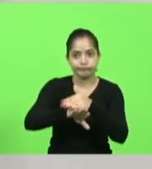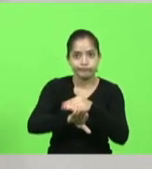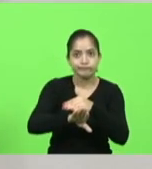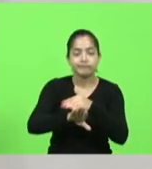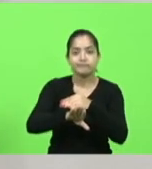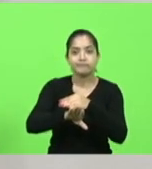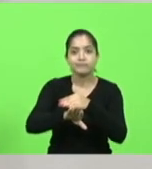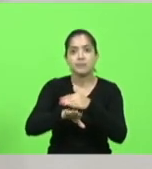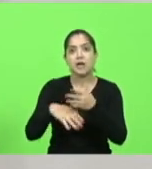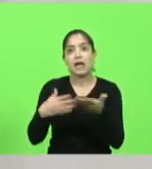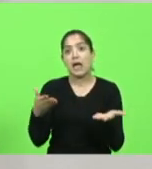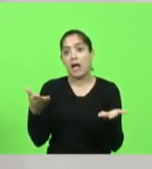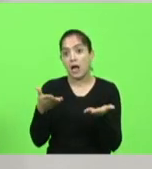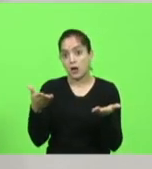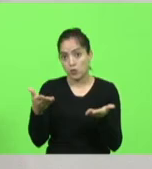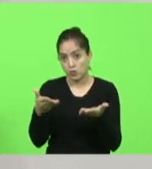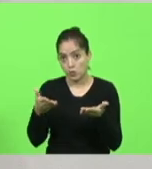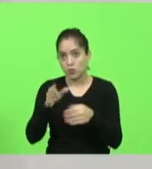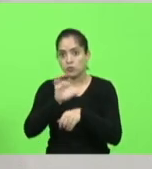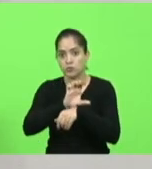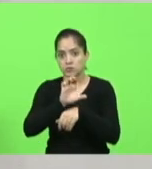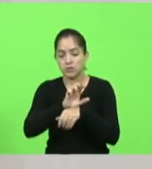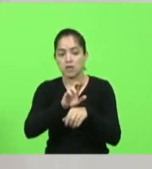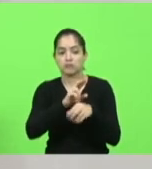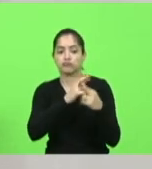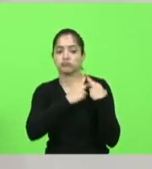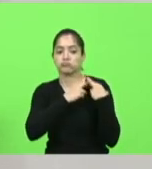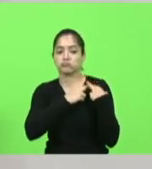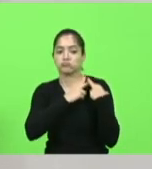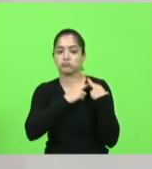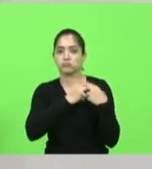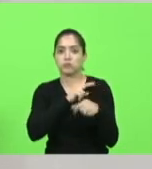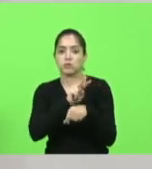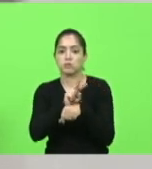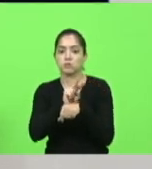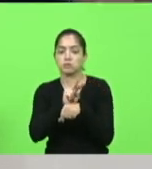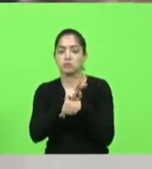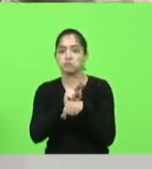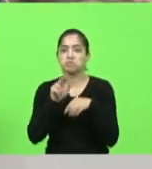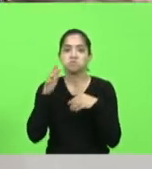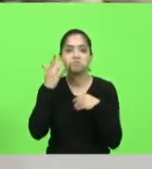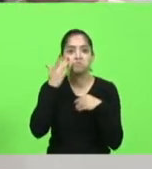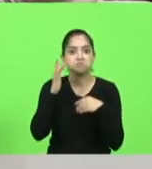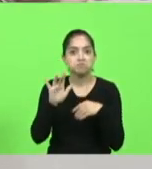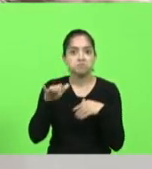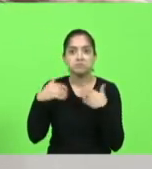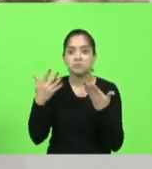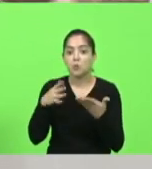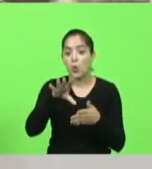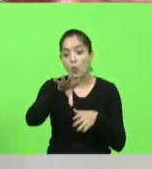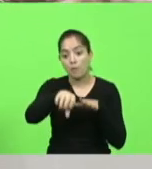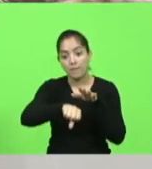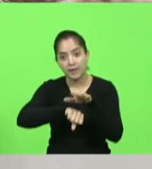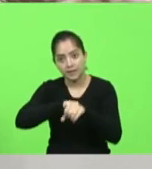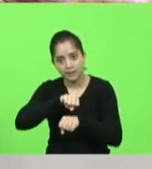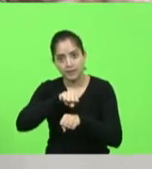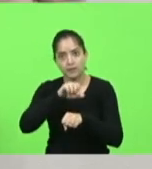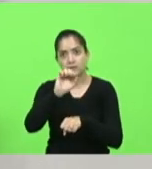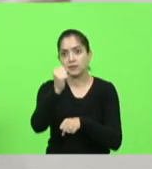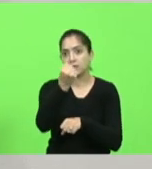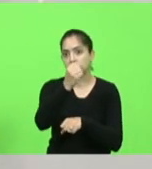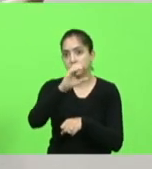e disse, não, agora o Estado fica responsável. Mas não sei se era ficar responsável ou pegar aqueles 800 milhões